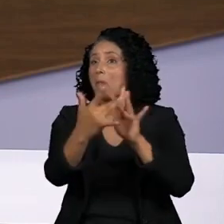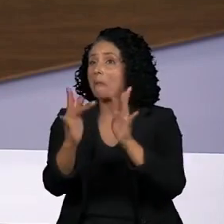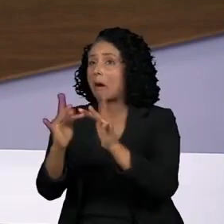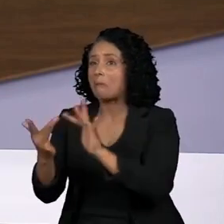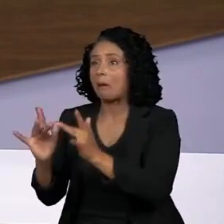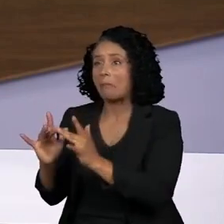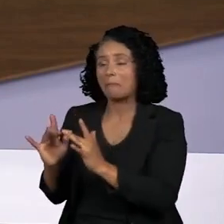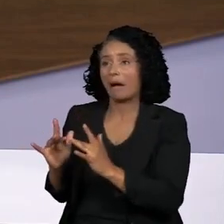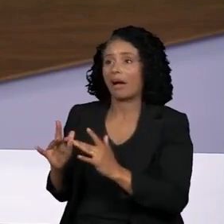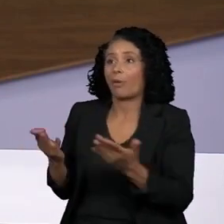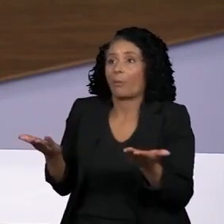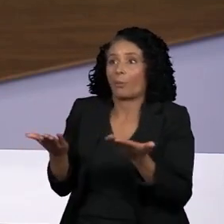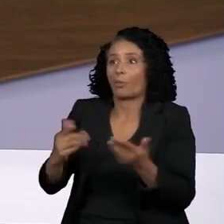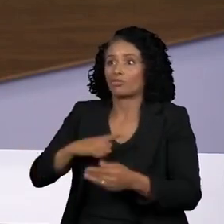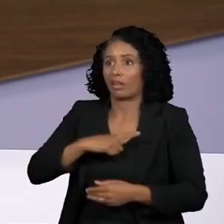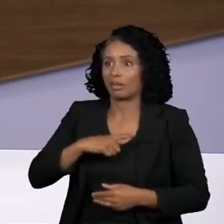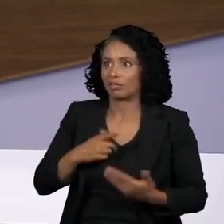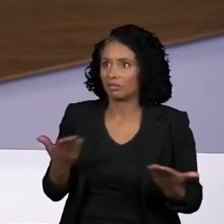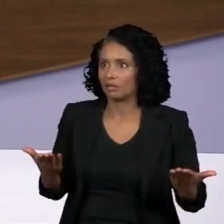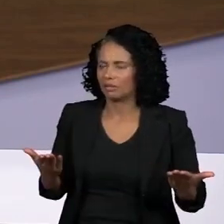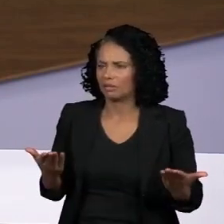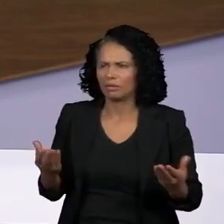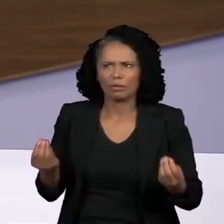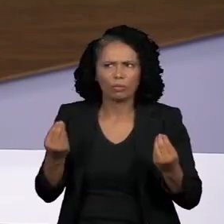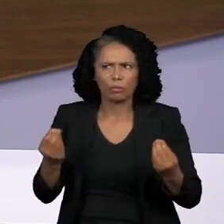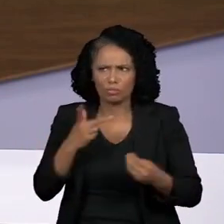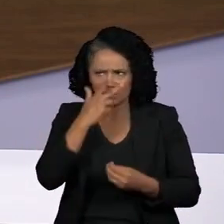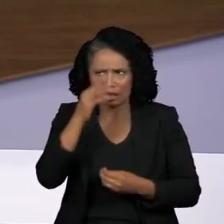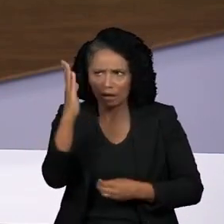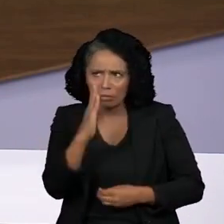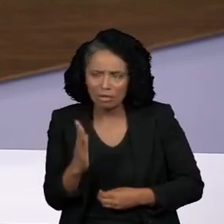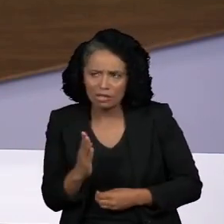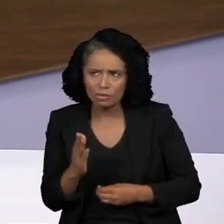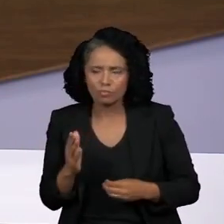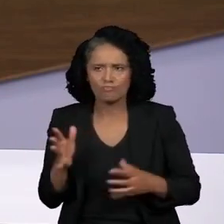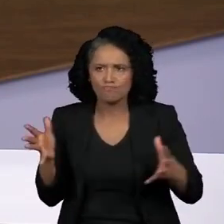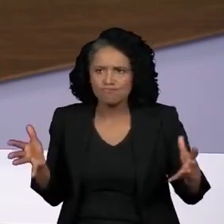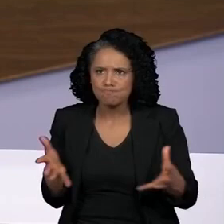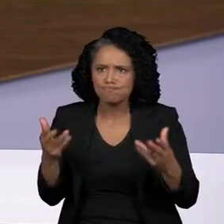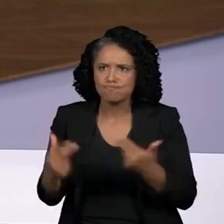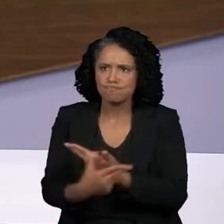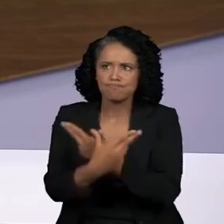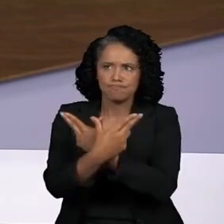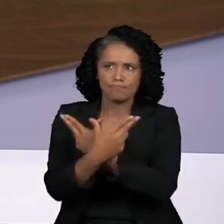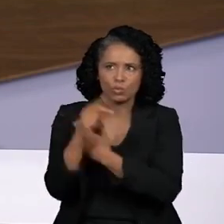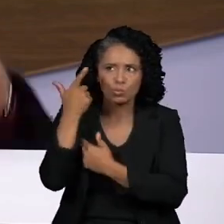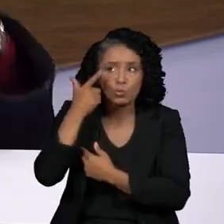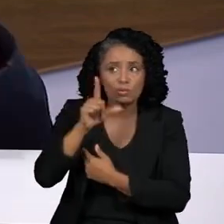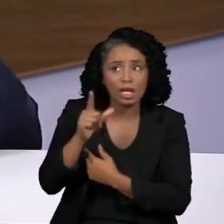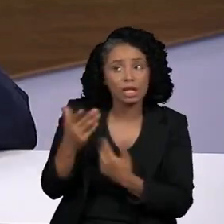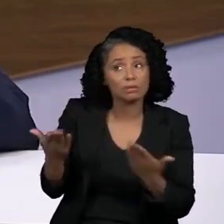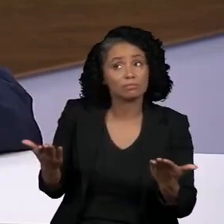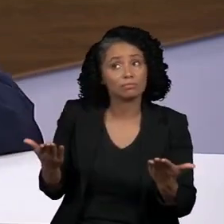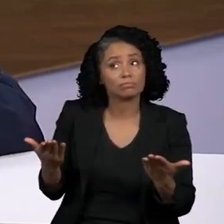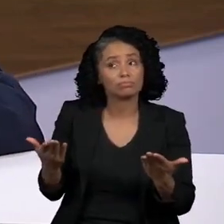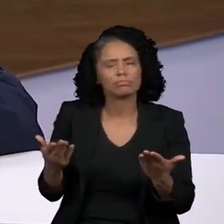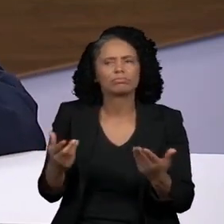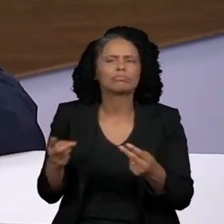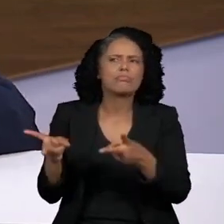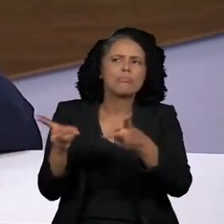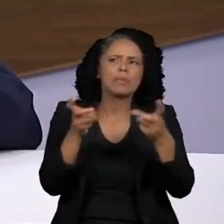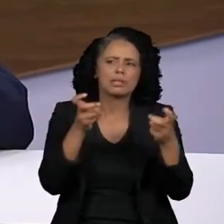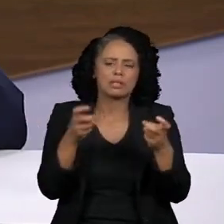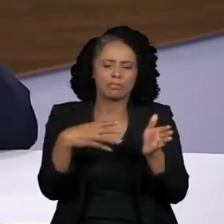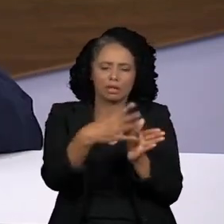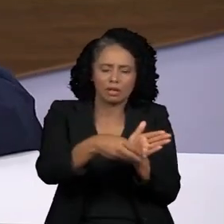é preciso que o Exército, as Forças Armadas, não sei o você acha, entre na Amazônia com a percepção dessa coisa que